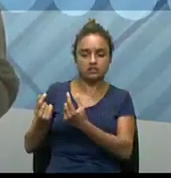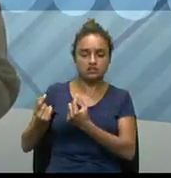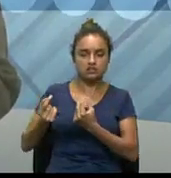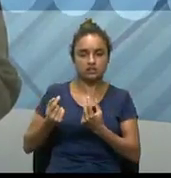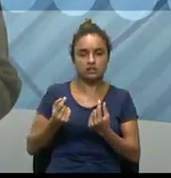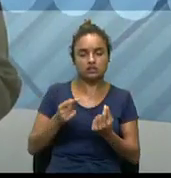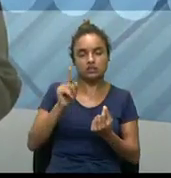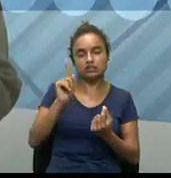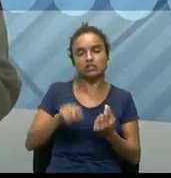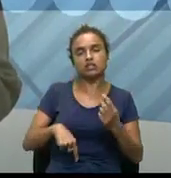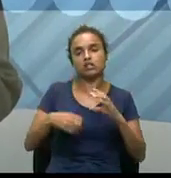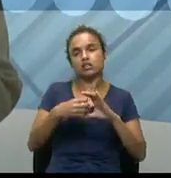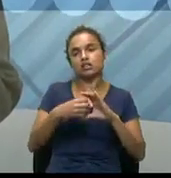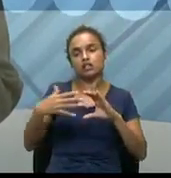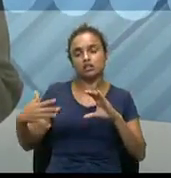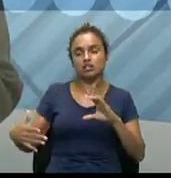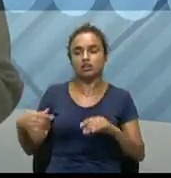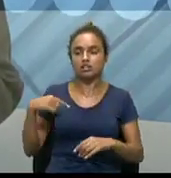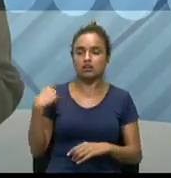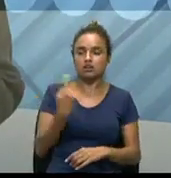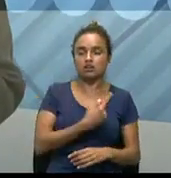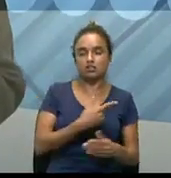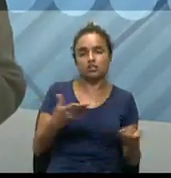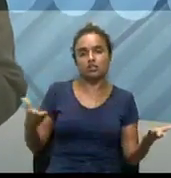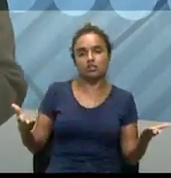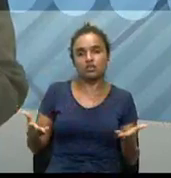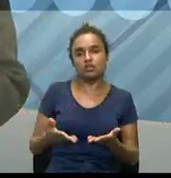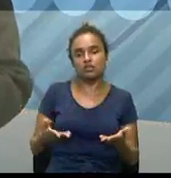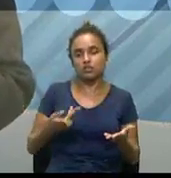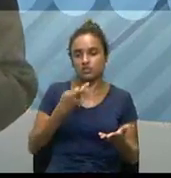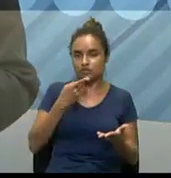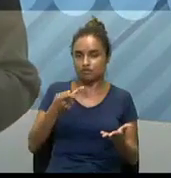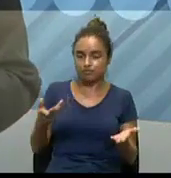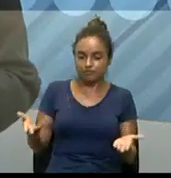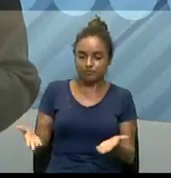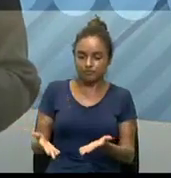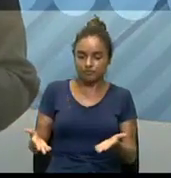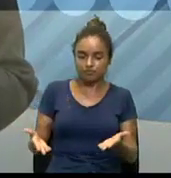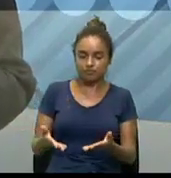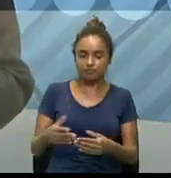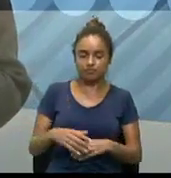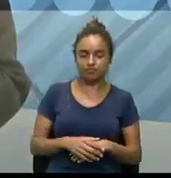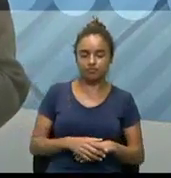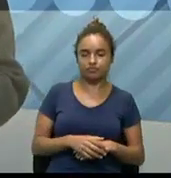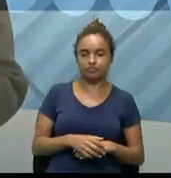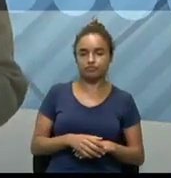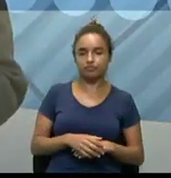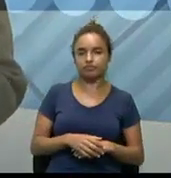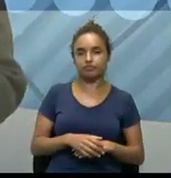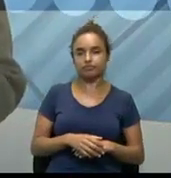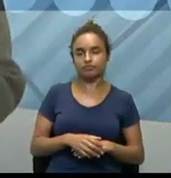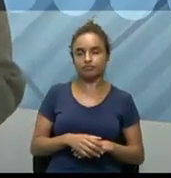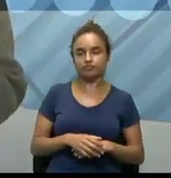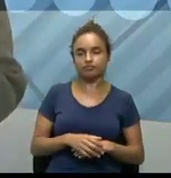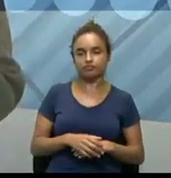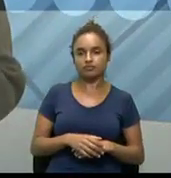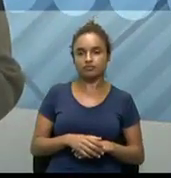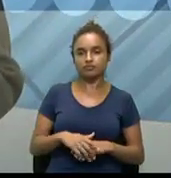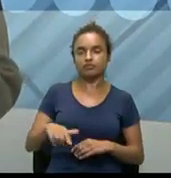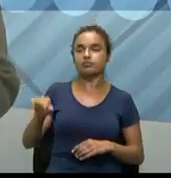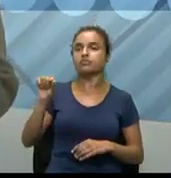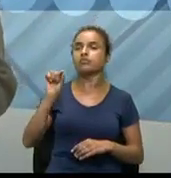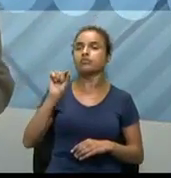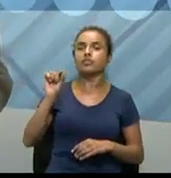essas características que a gente vai estar falando na aula de hoje. E, então, o que